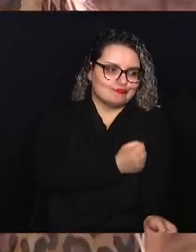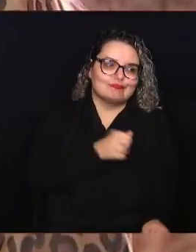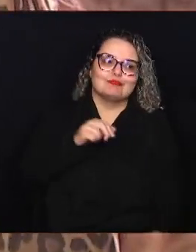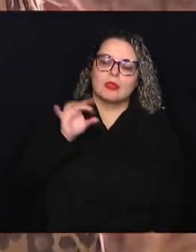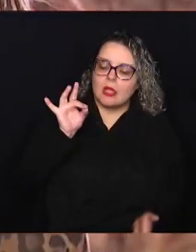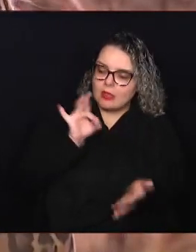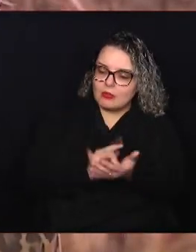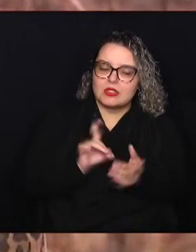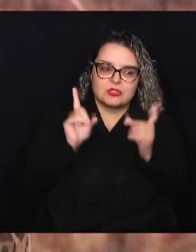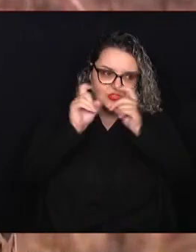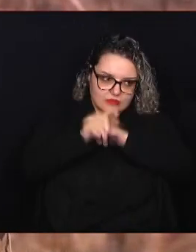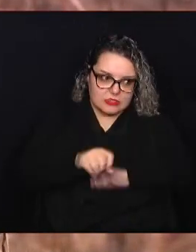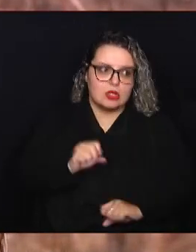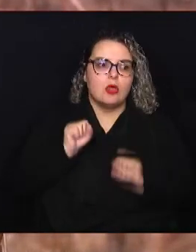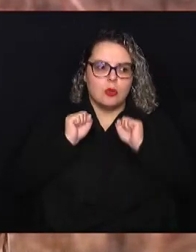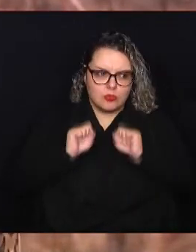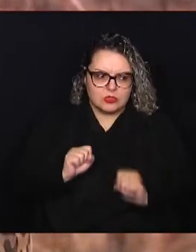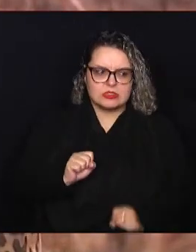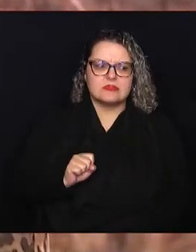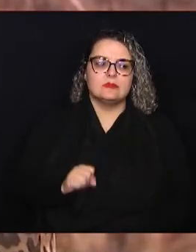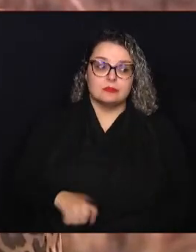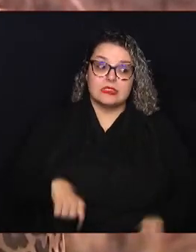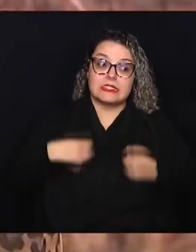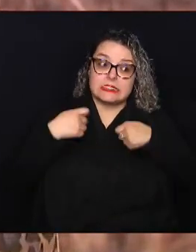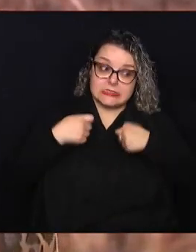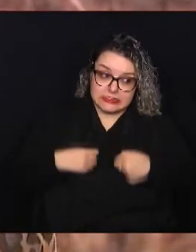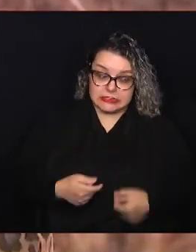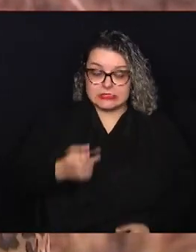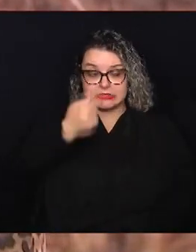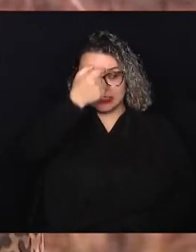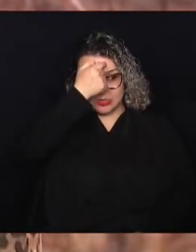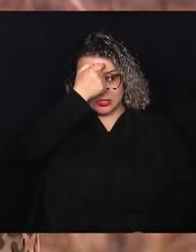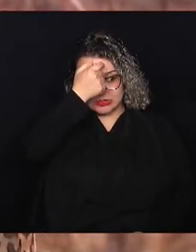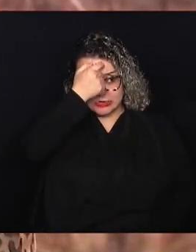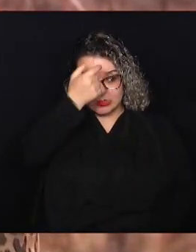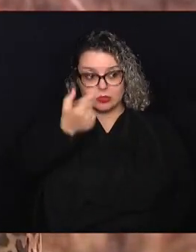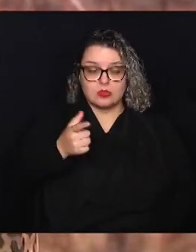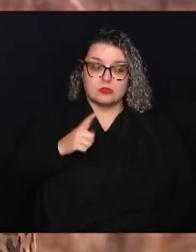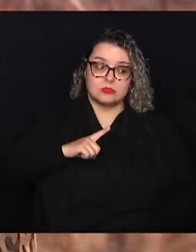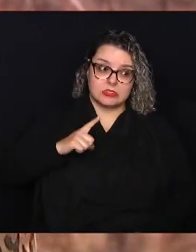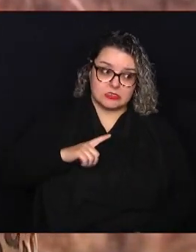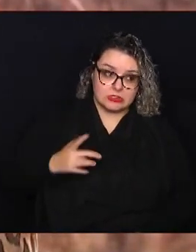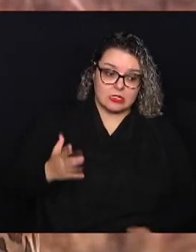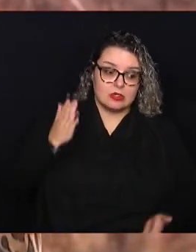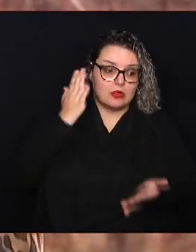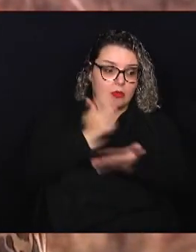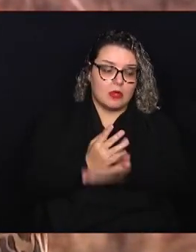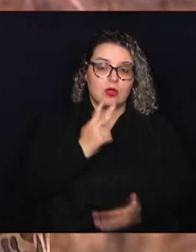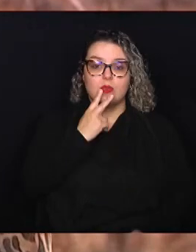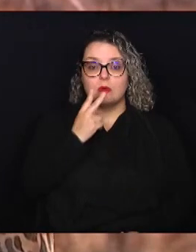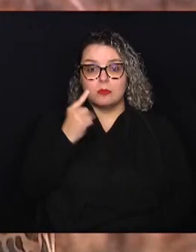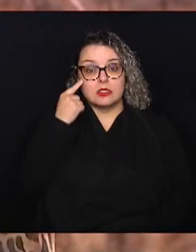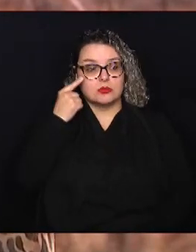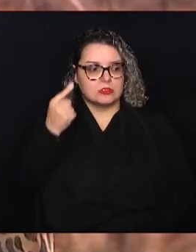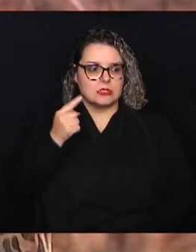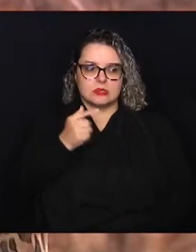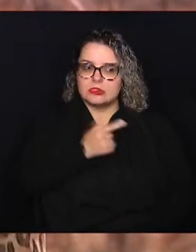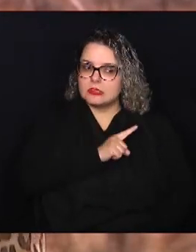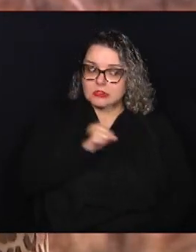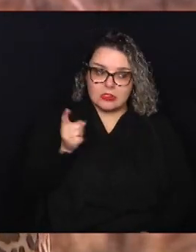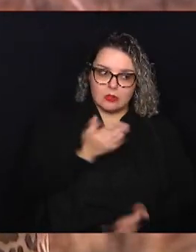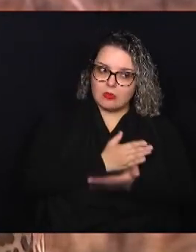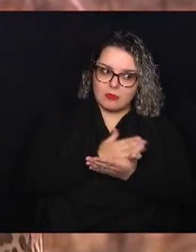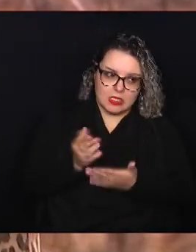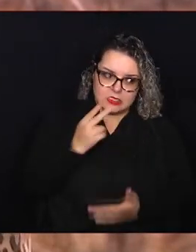mais complicado. É possível, tem que ser, né? As pessoas têm que ter essa consciência de parar de fumar, mas o ideal é que não comece a